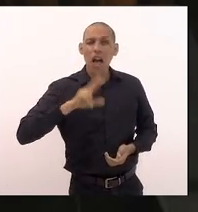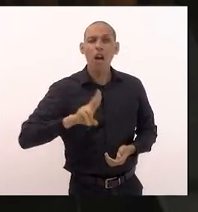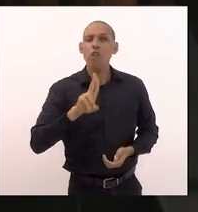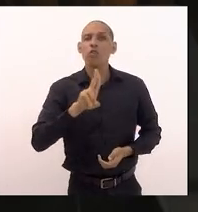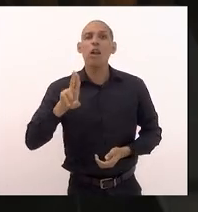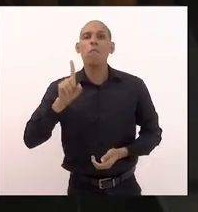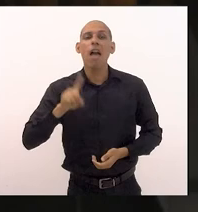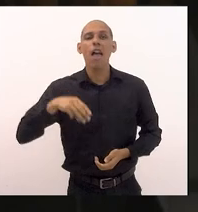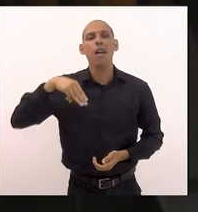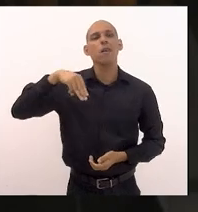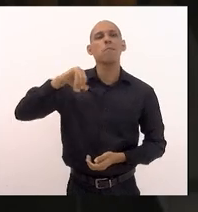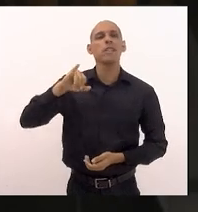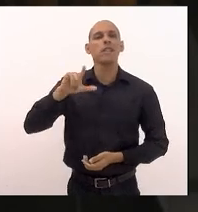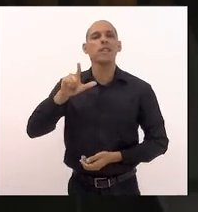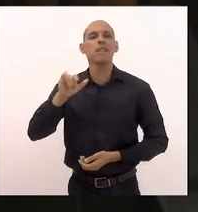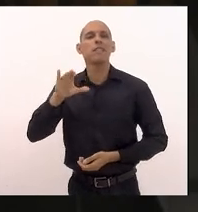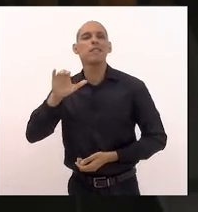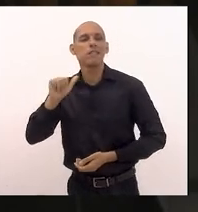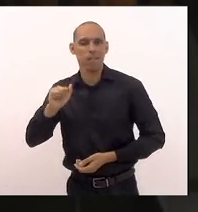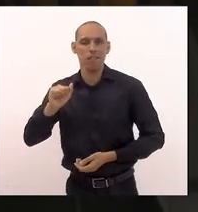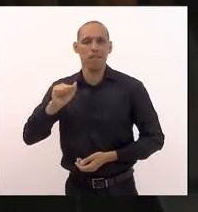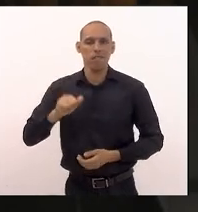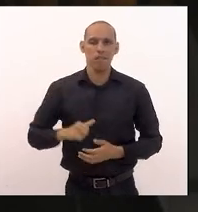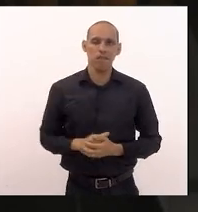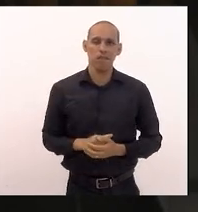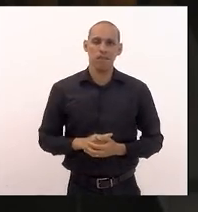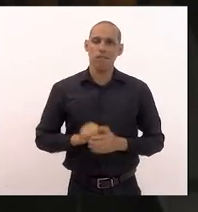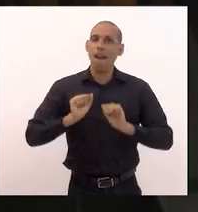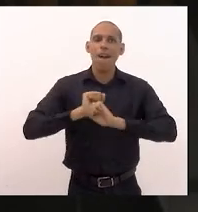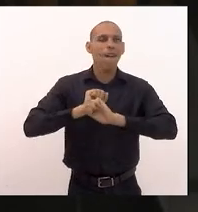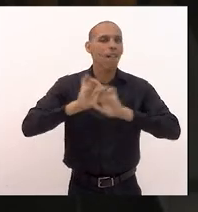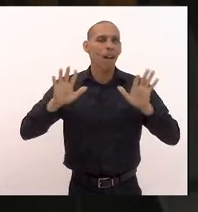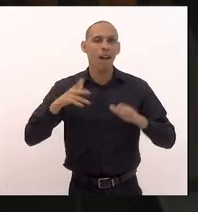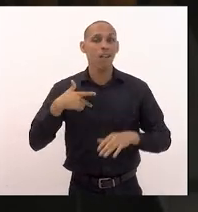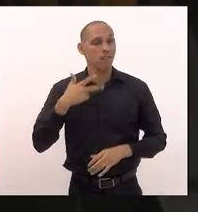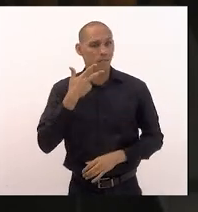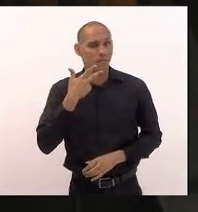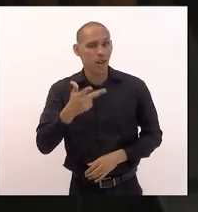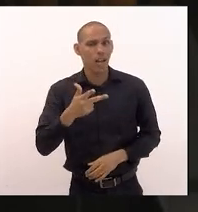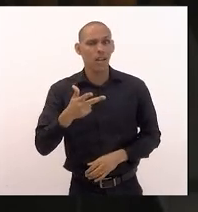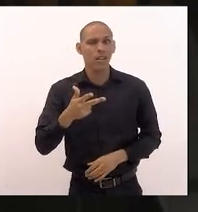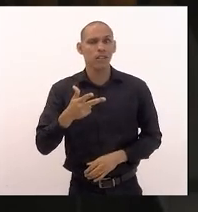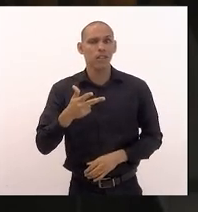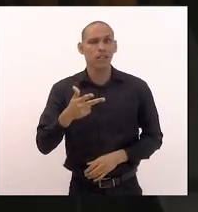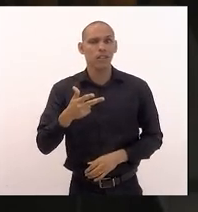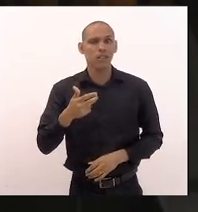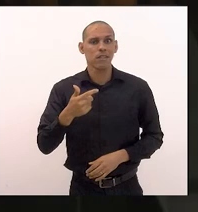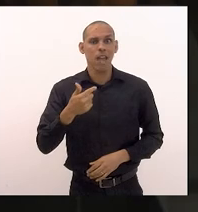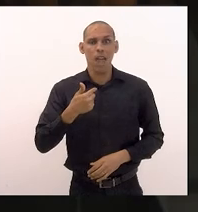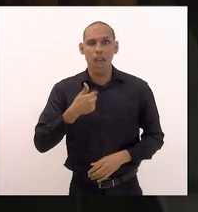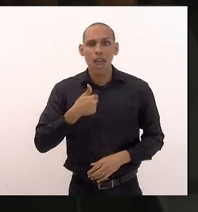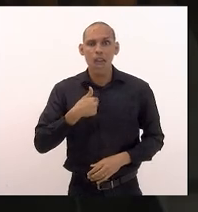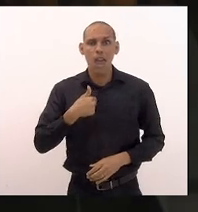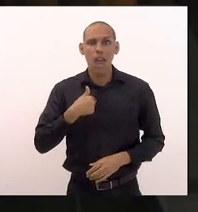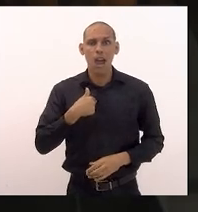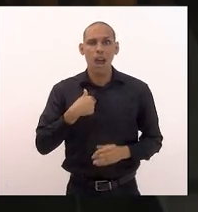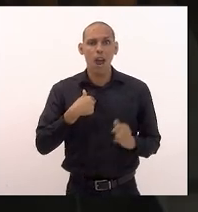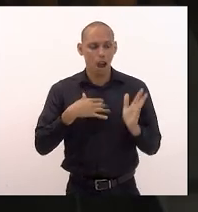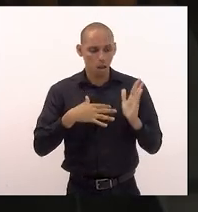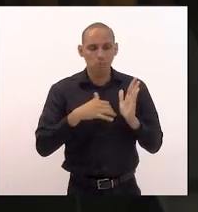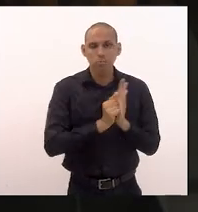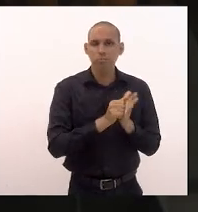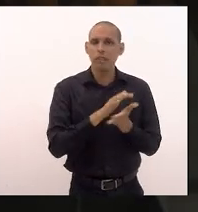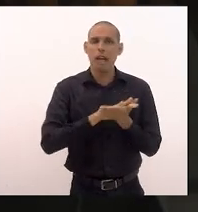aqui é milícia ora quero deixar muito claro que recebi sem ter ainda protocolado porque eu fiz